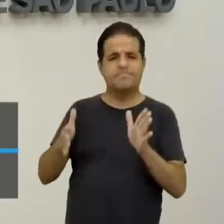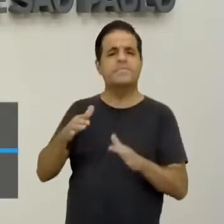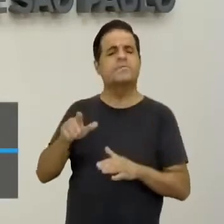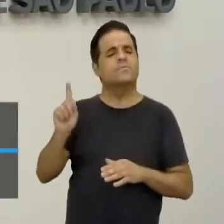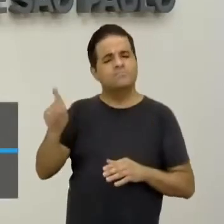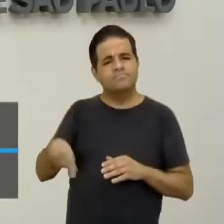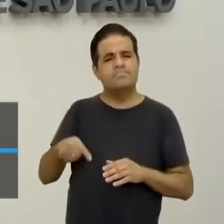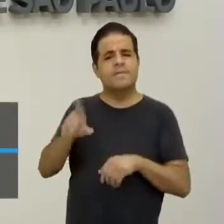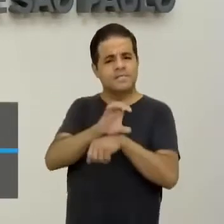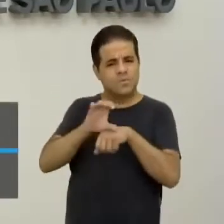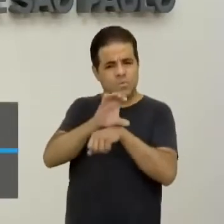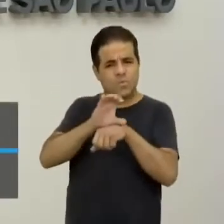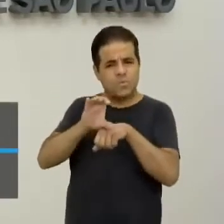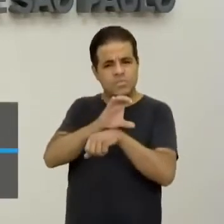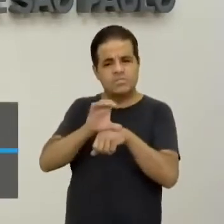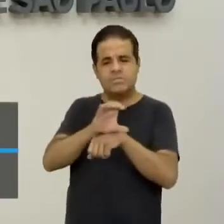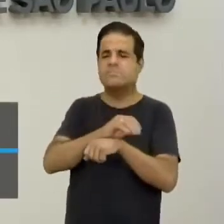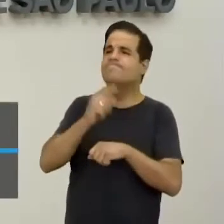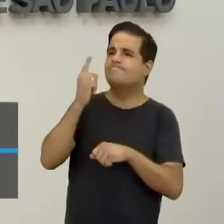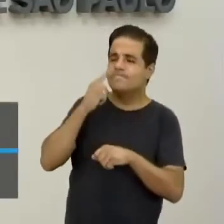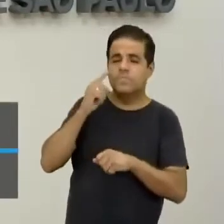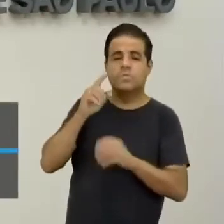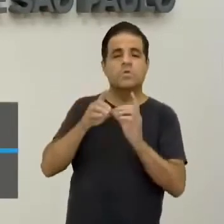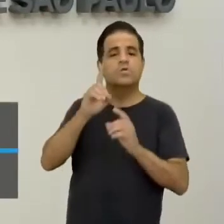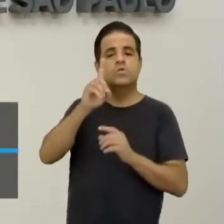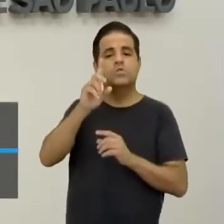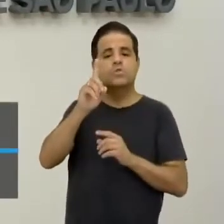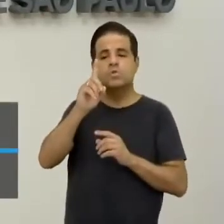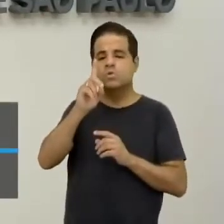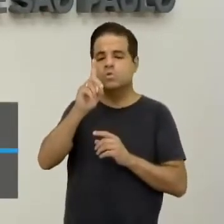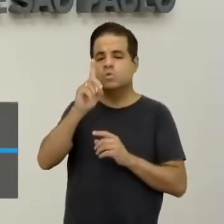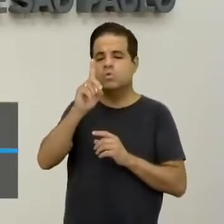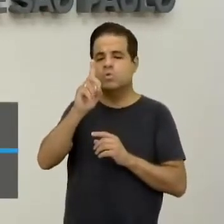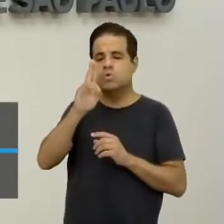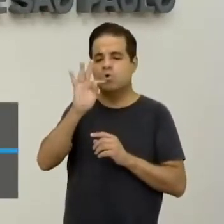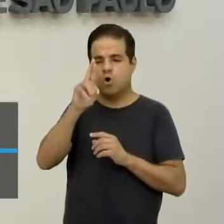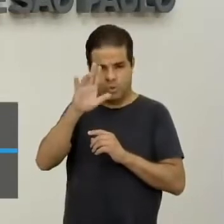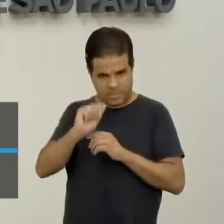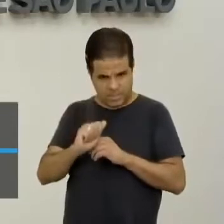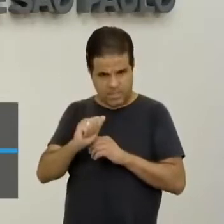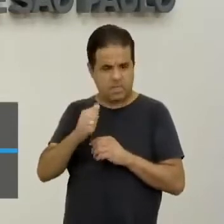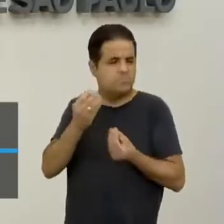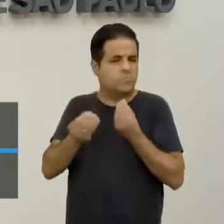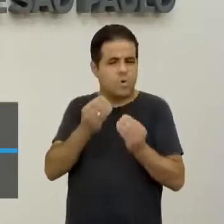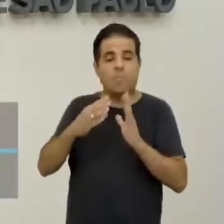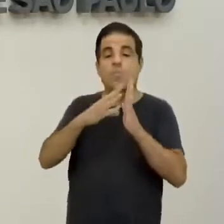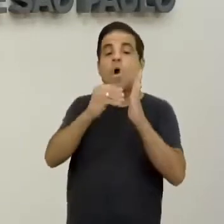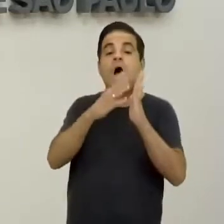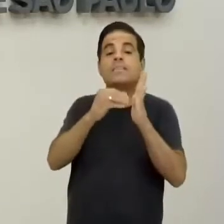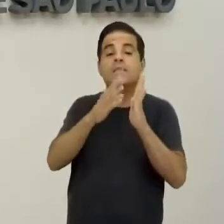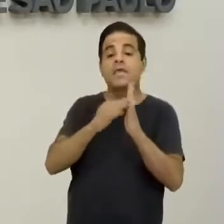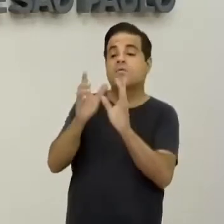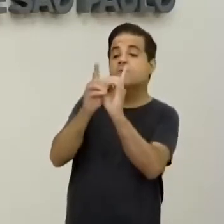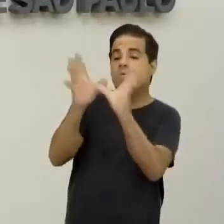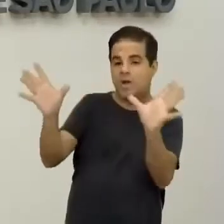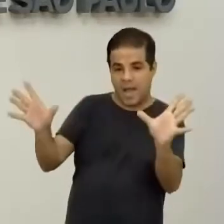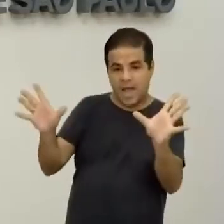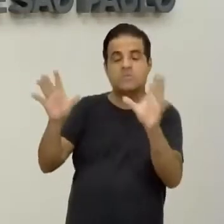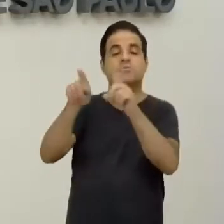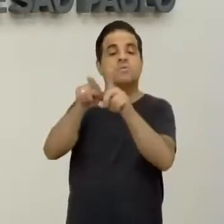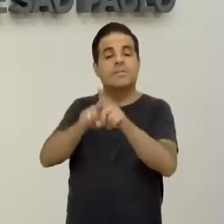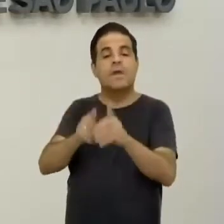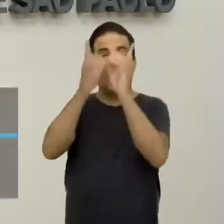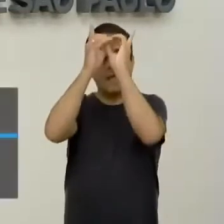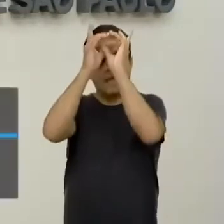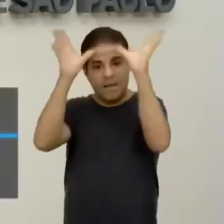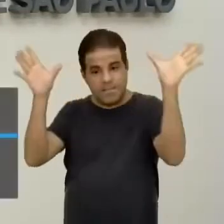Só que essa Constituição, né, de Dutra, ela é feita nos moldes democrático e liberal, porém,